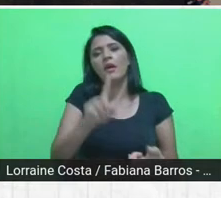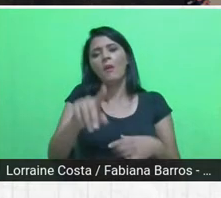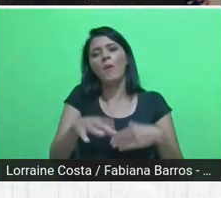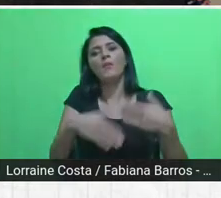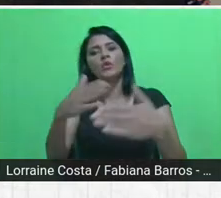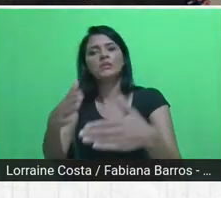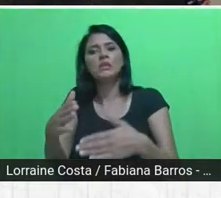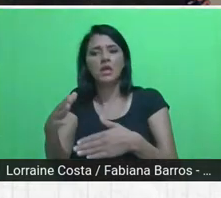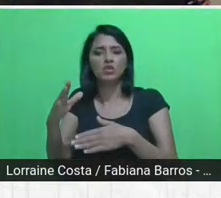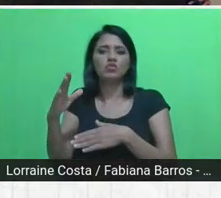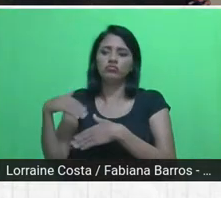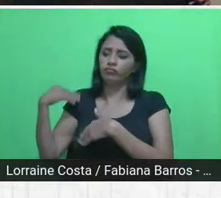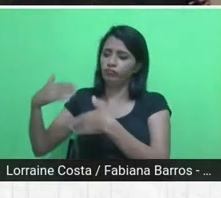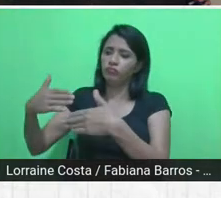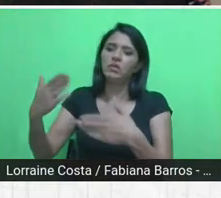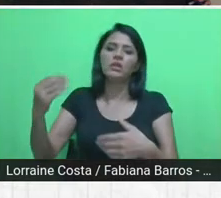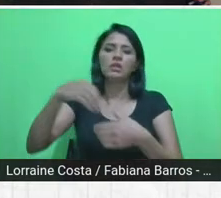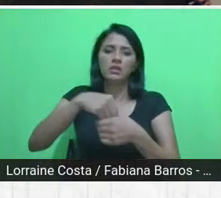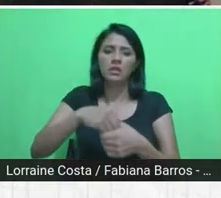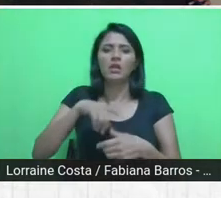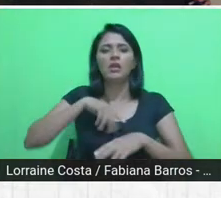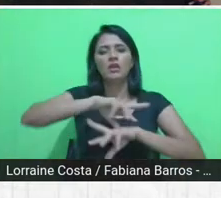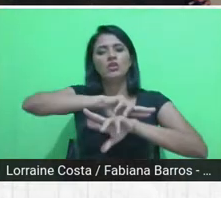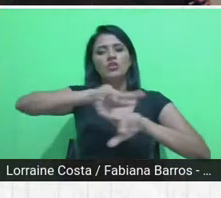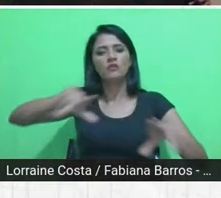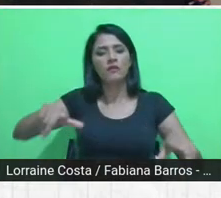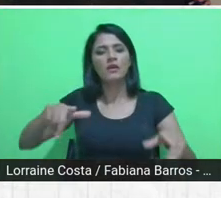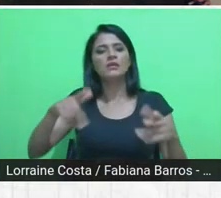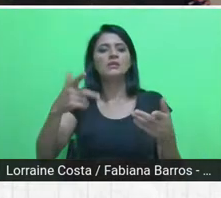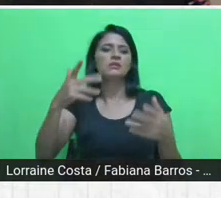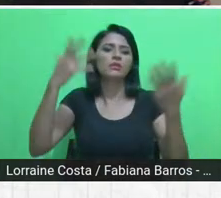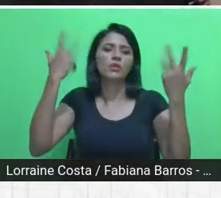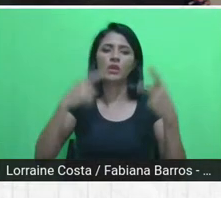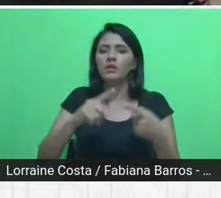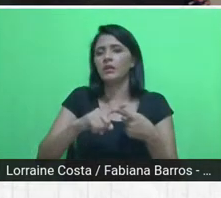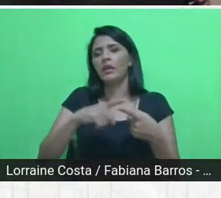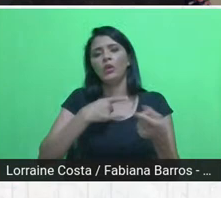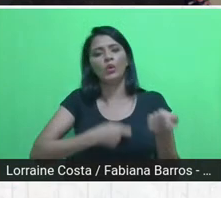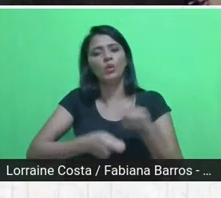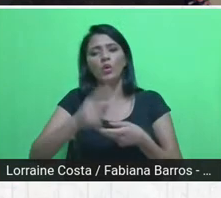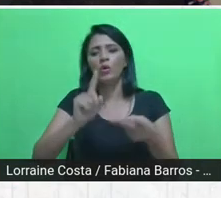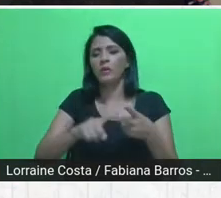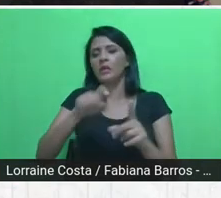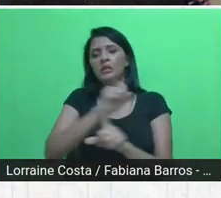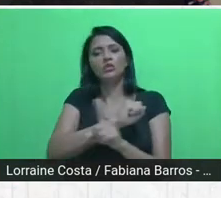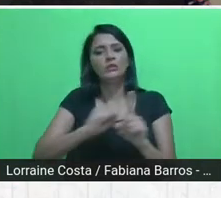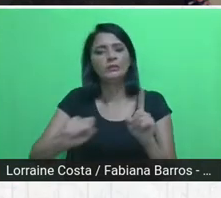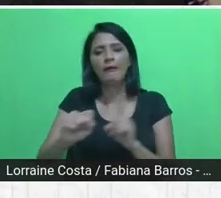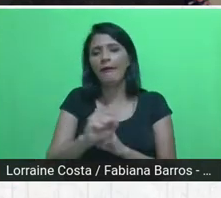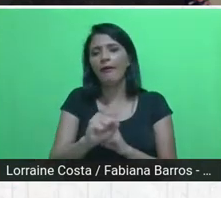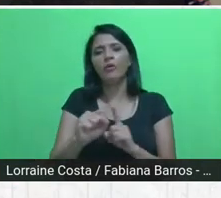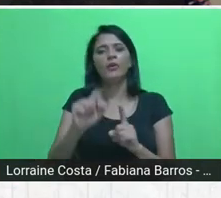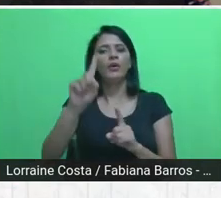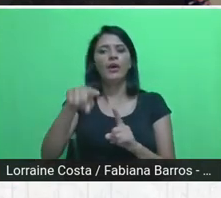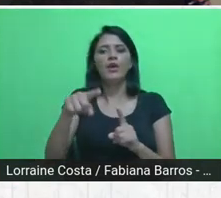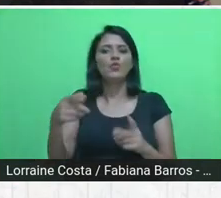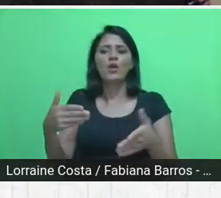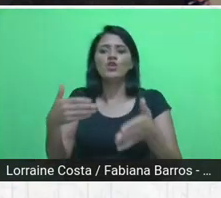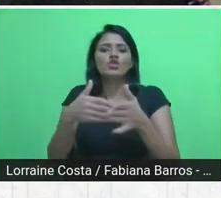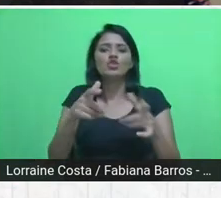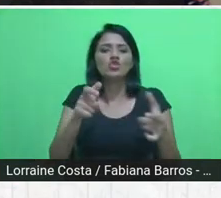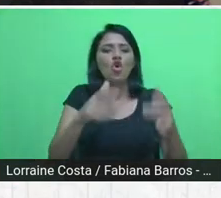envolve diversas naturezas econômicas, sociais, e que não se limita, portanto, à habitação,